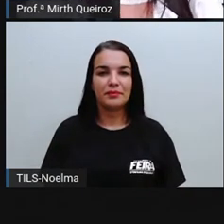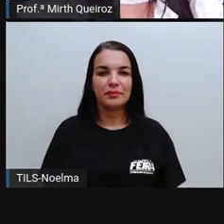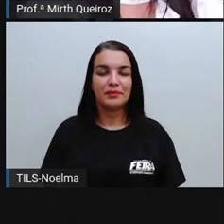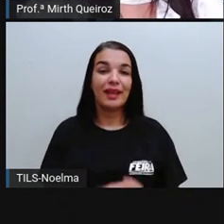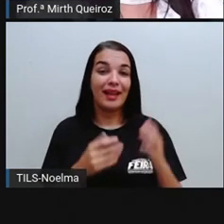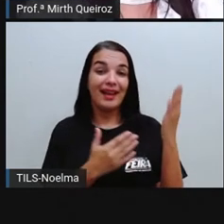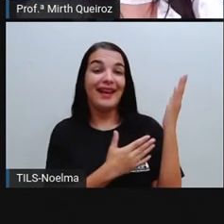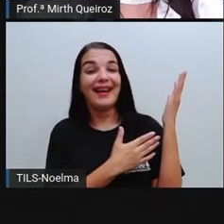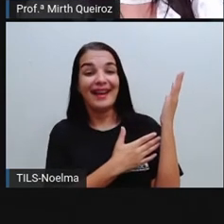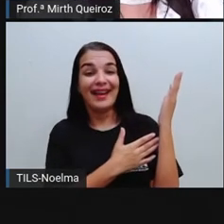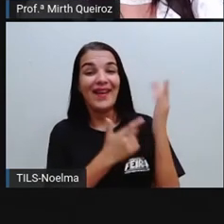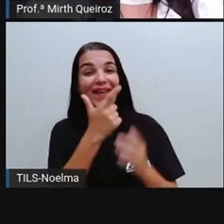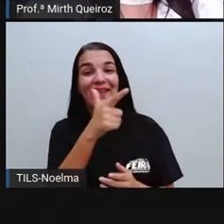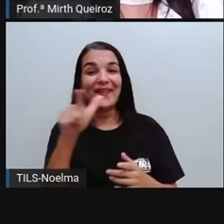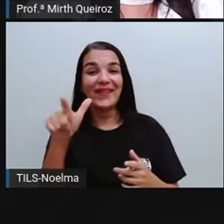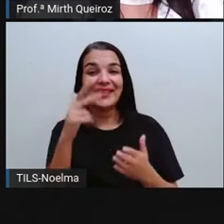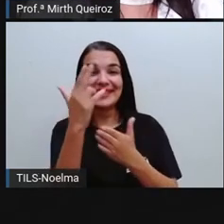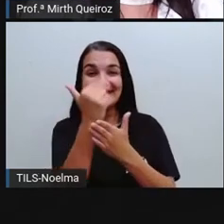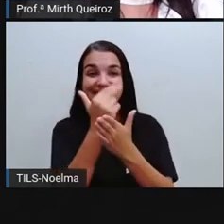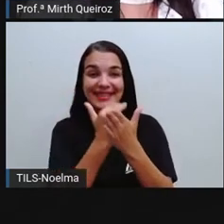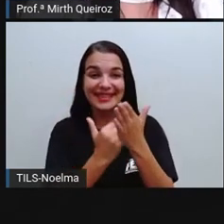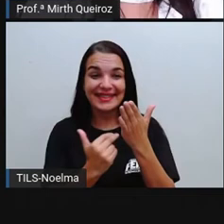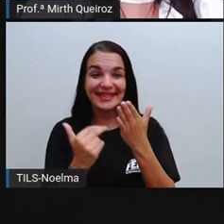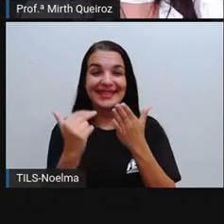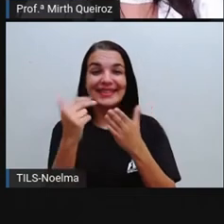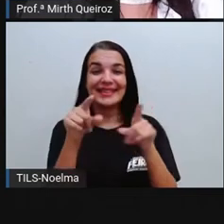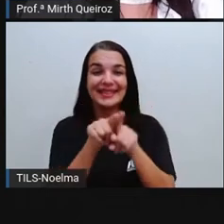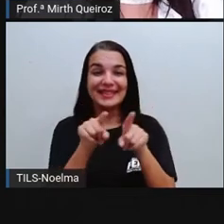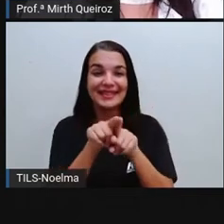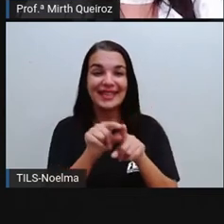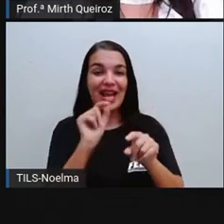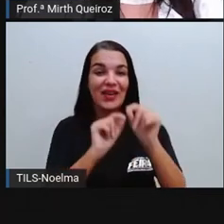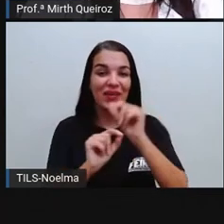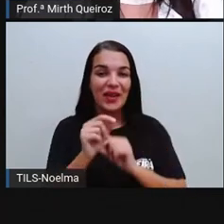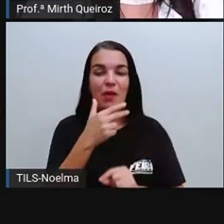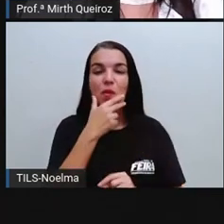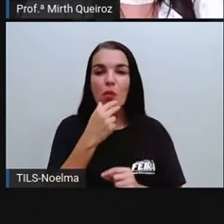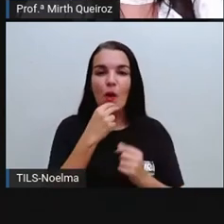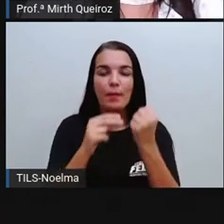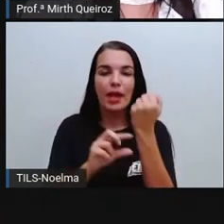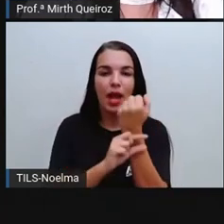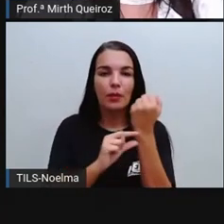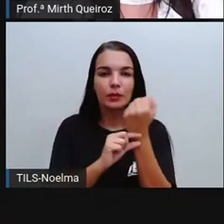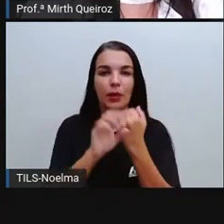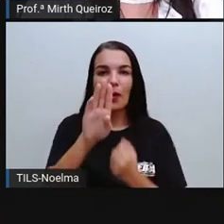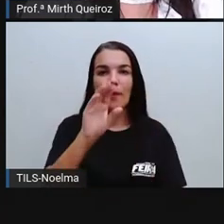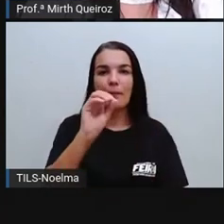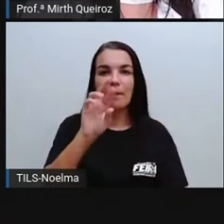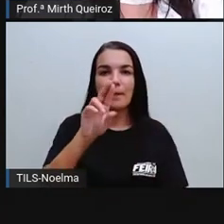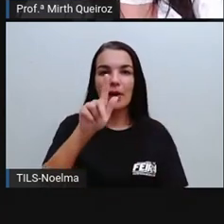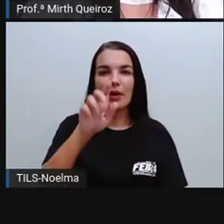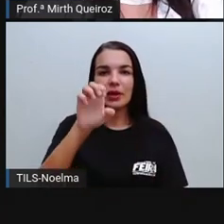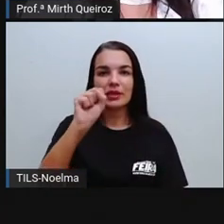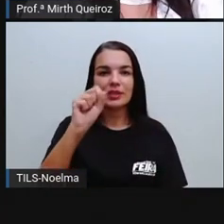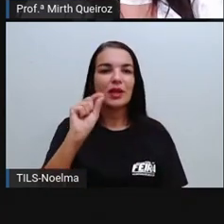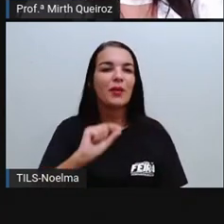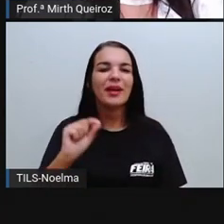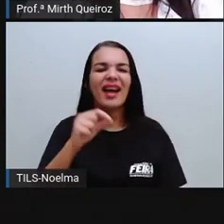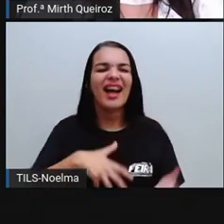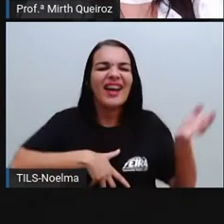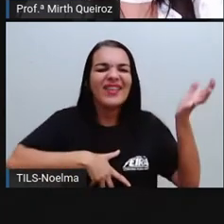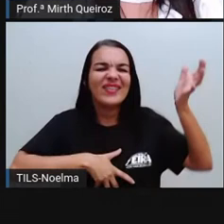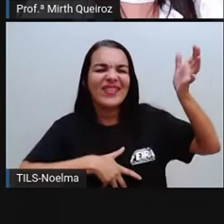Aqui nós temos outra xilogravura, que é de Borges também. Essa xilogravura é o forró dos